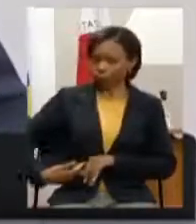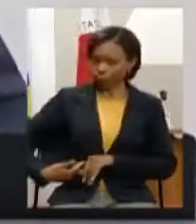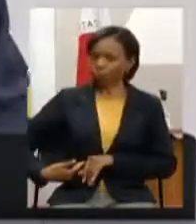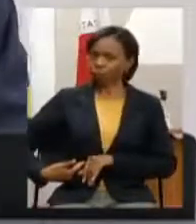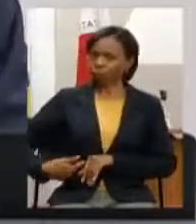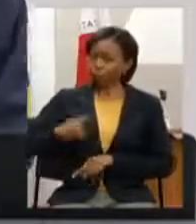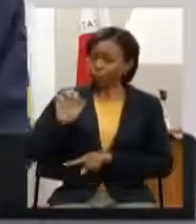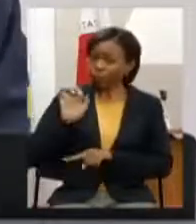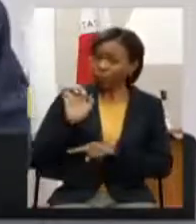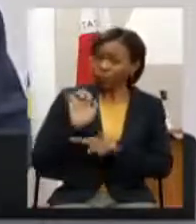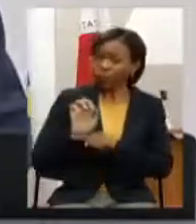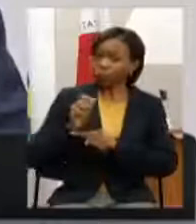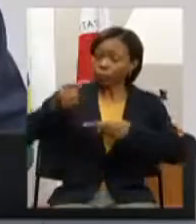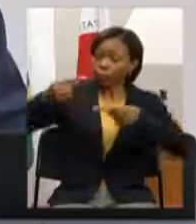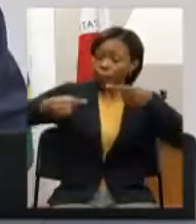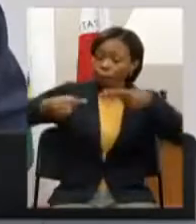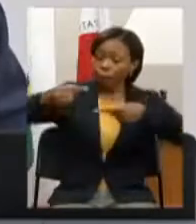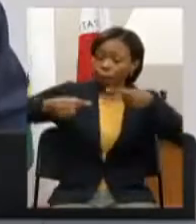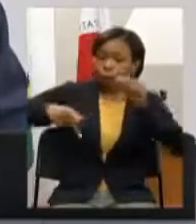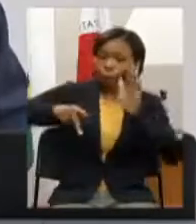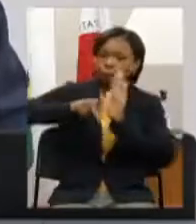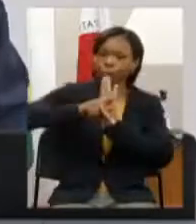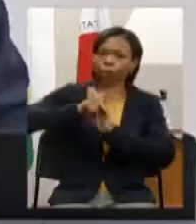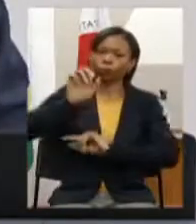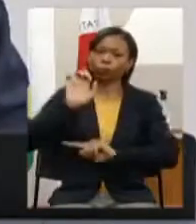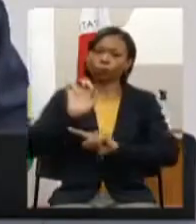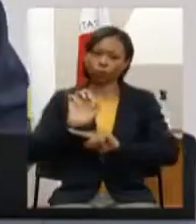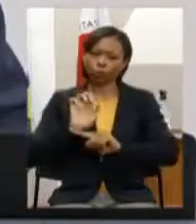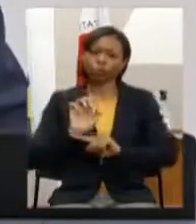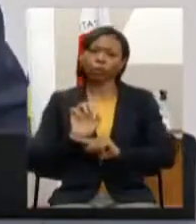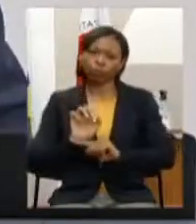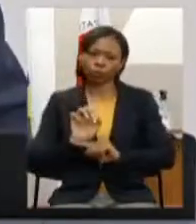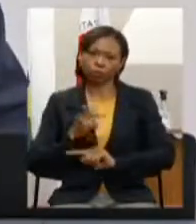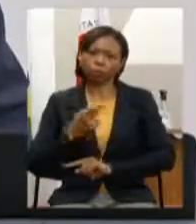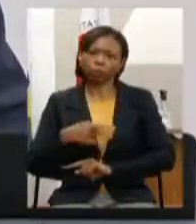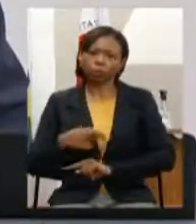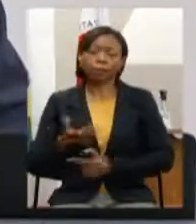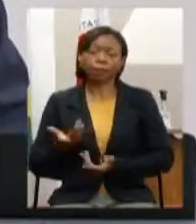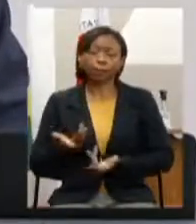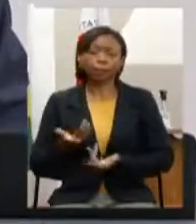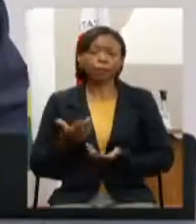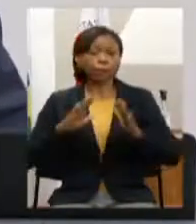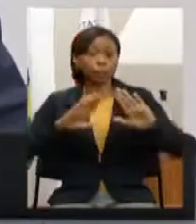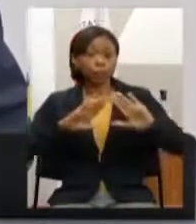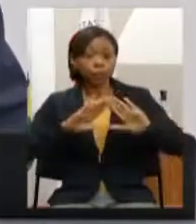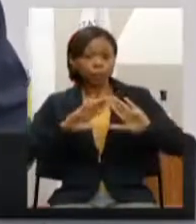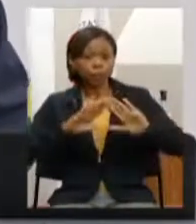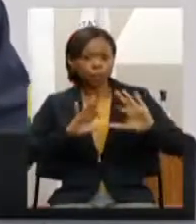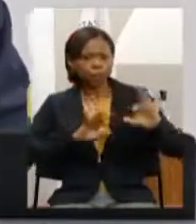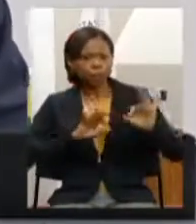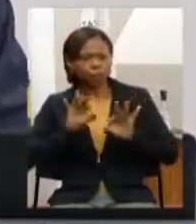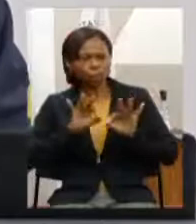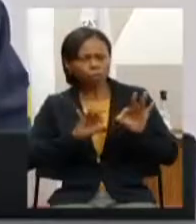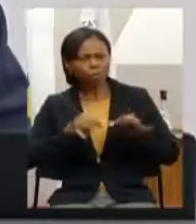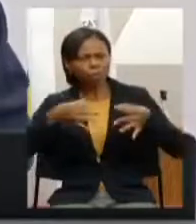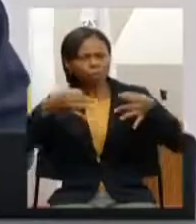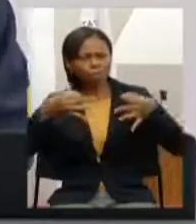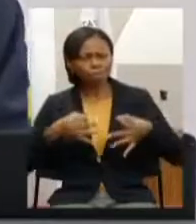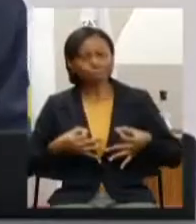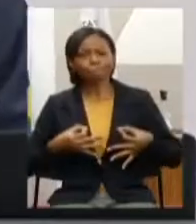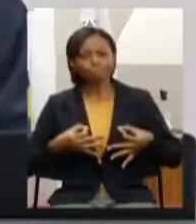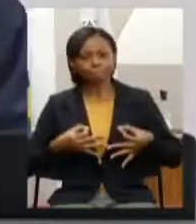política de Estado que a Assembleia Legislativa faz tão bem tem feito tão bem